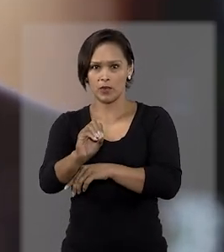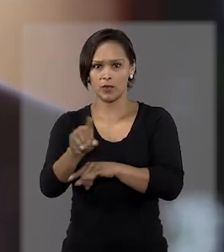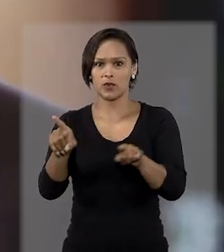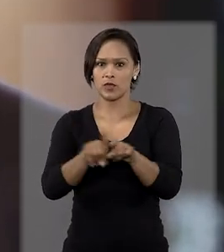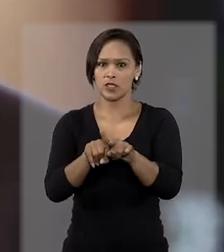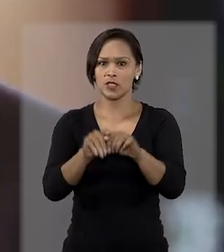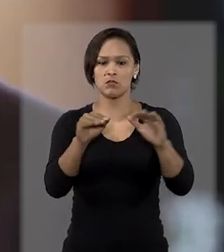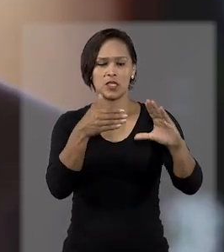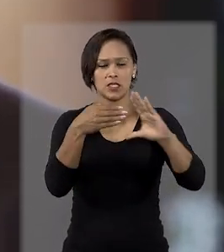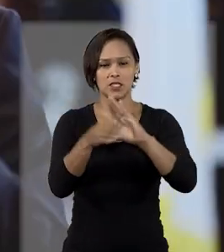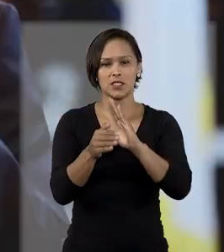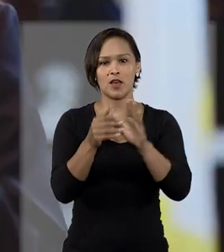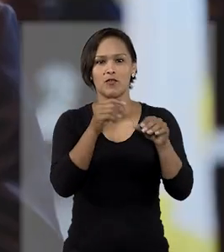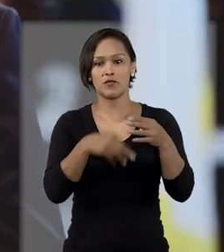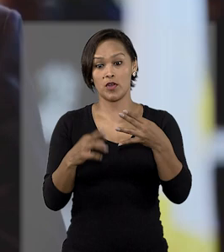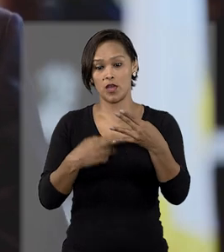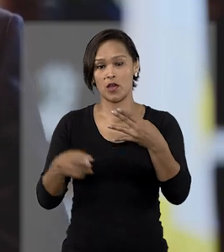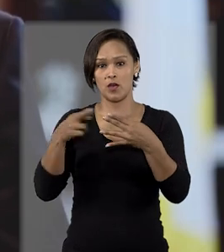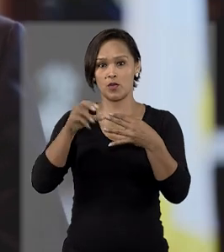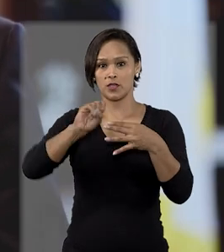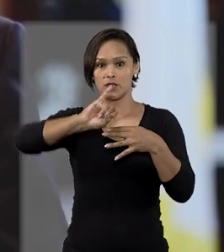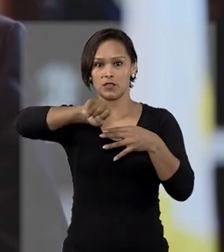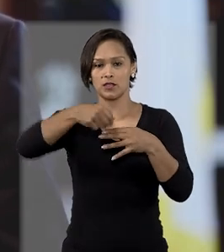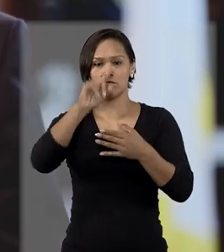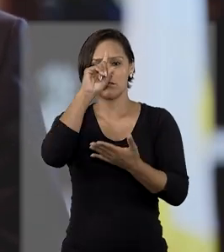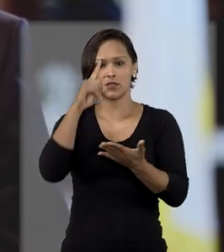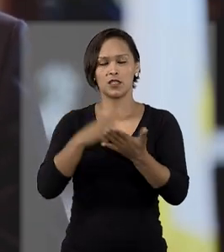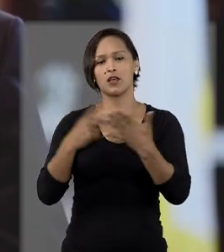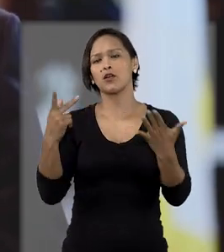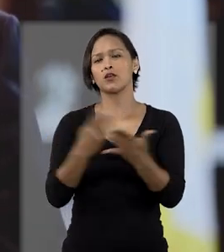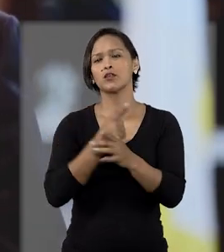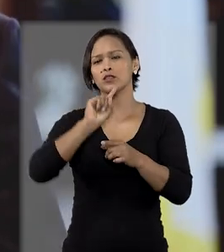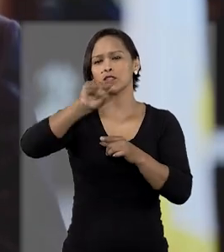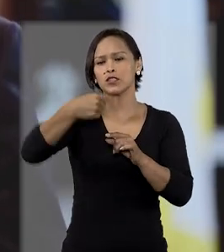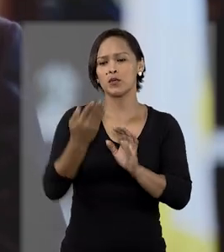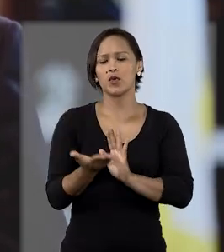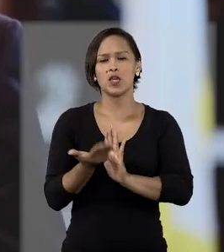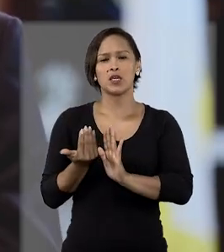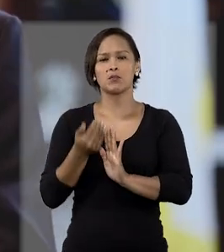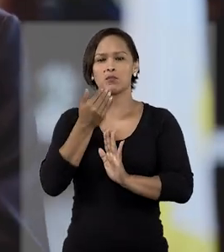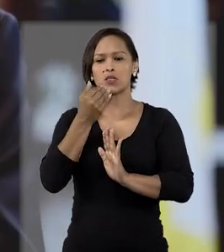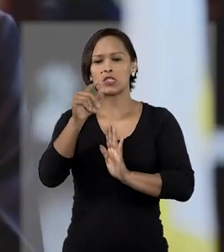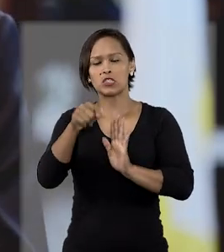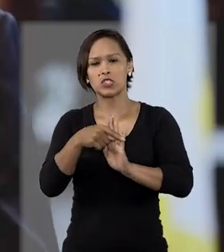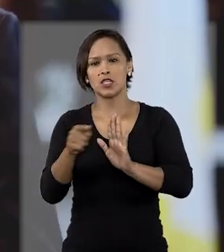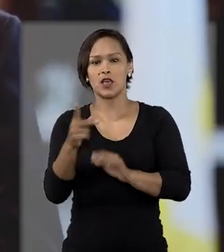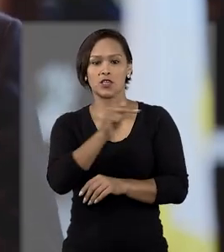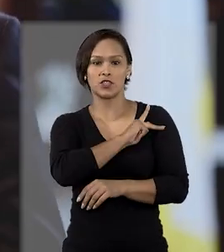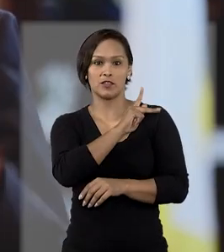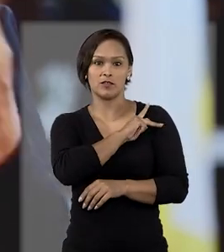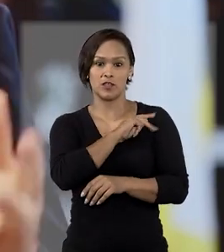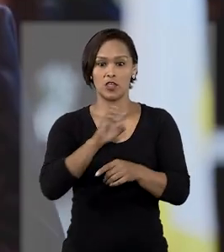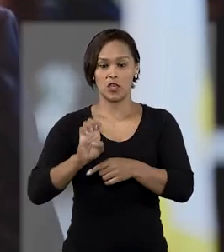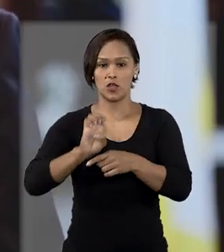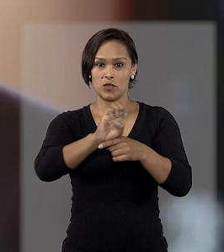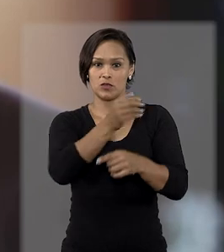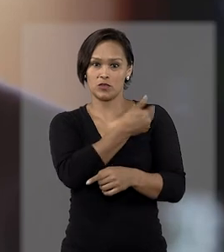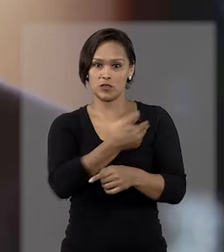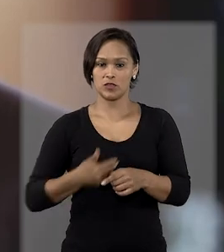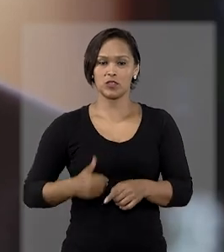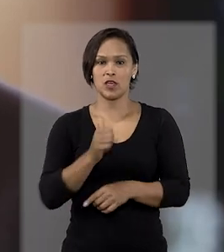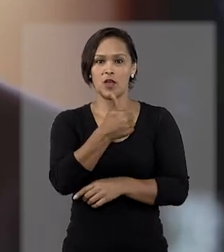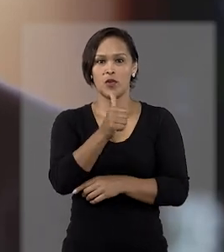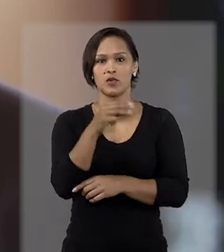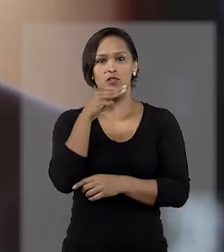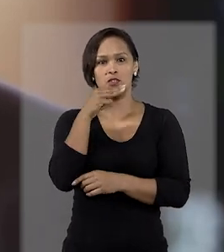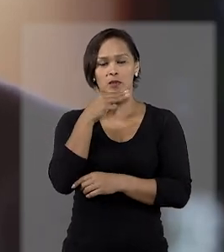em trâmite na corte. A decisão ocorreu depois de renúncia do político à chefia do governo estadual, no dia 11 de março.